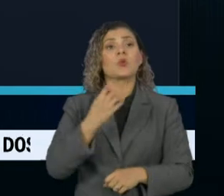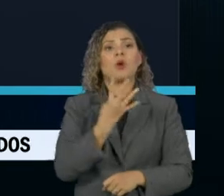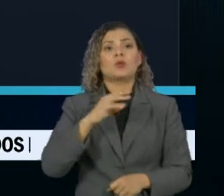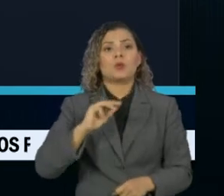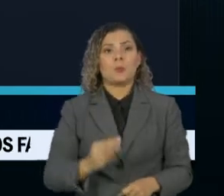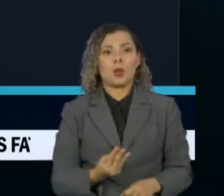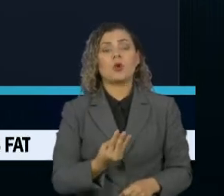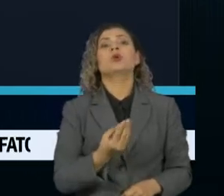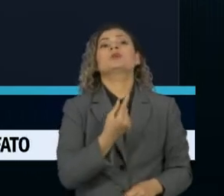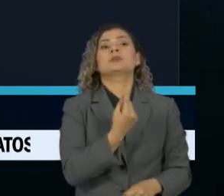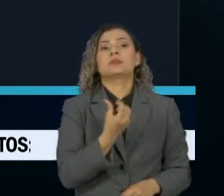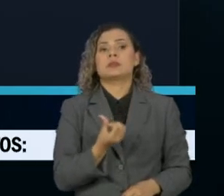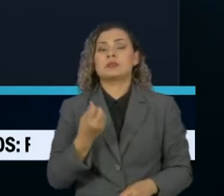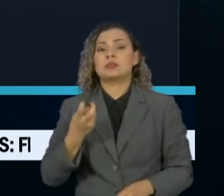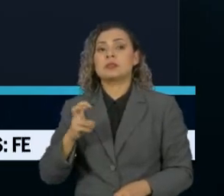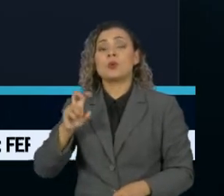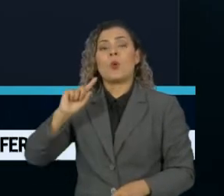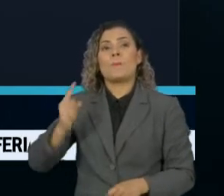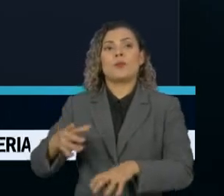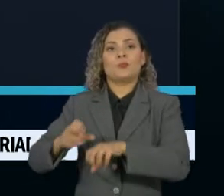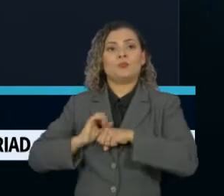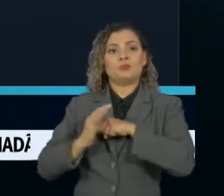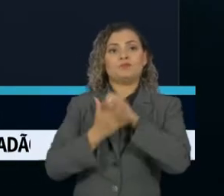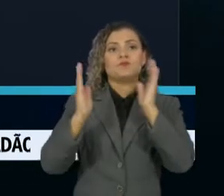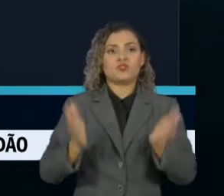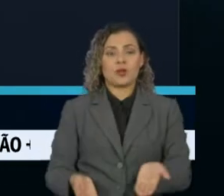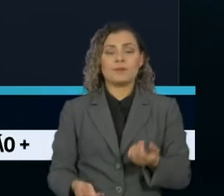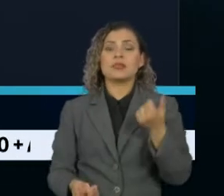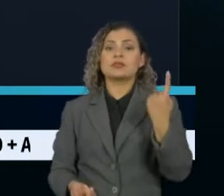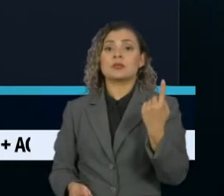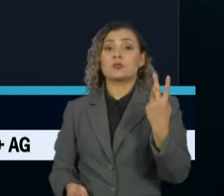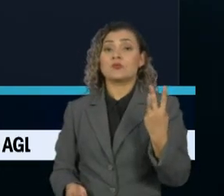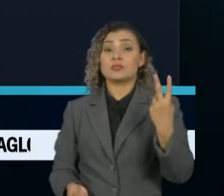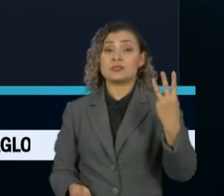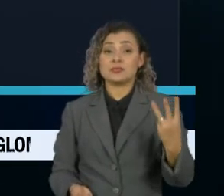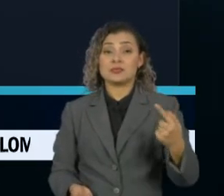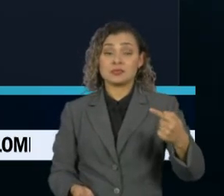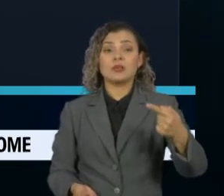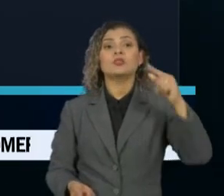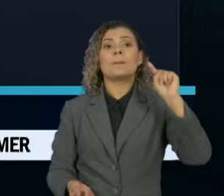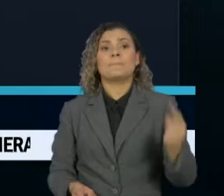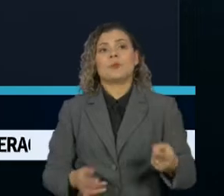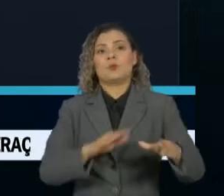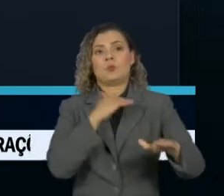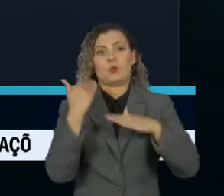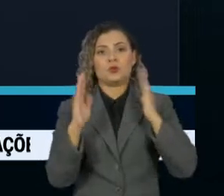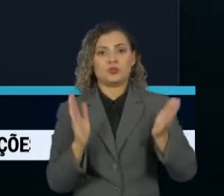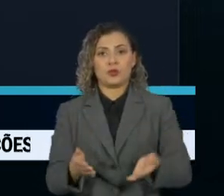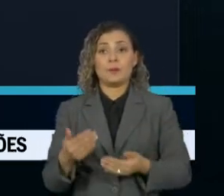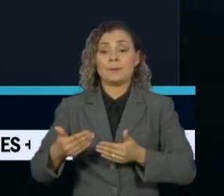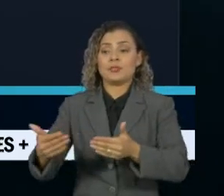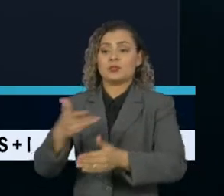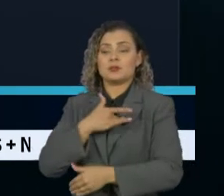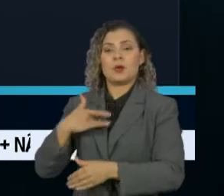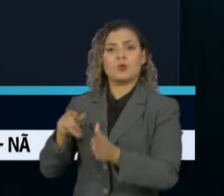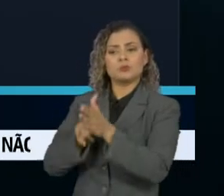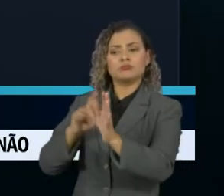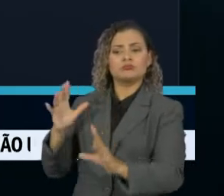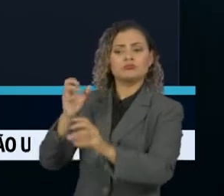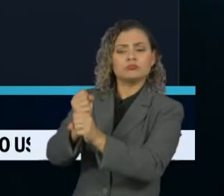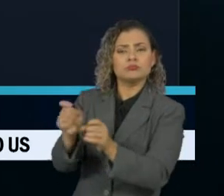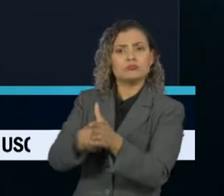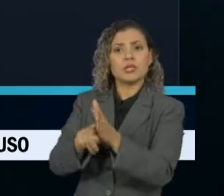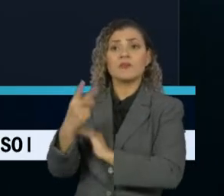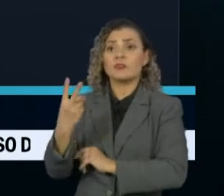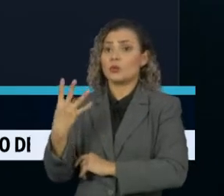.165.000 casos confirmados com 127.000 mortes. Segundo o Ministério da Saúde, em